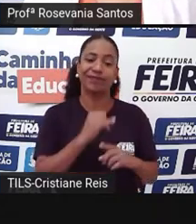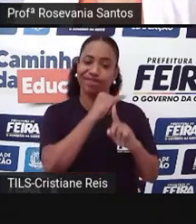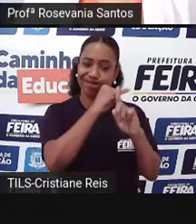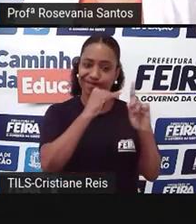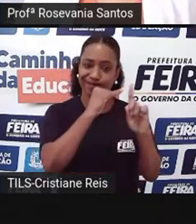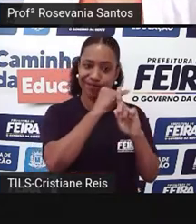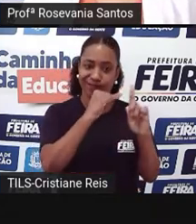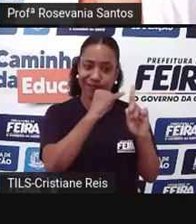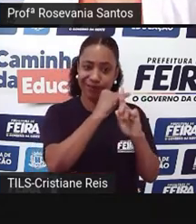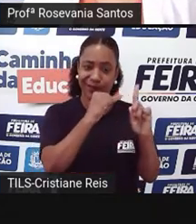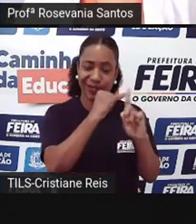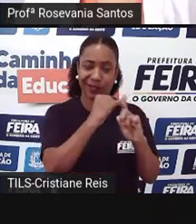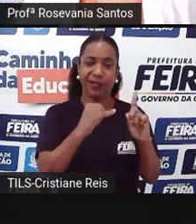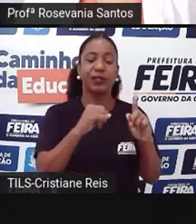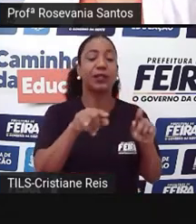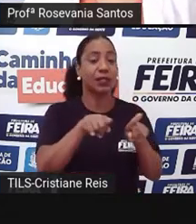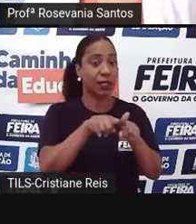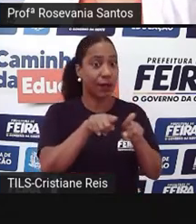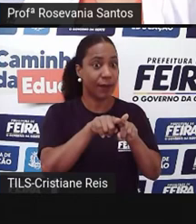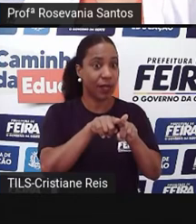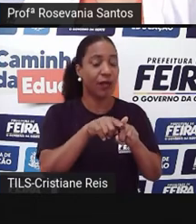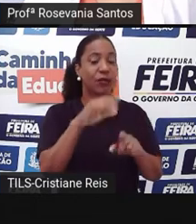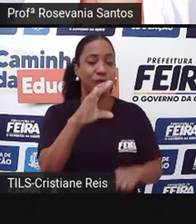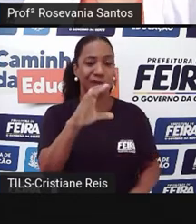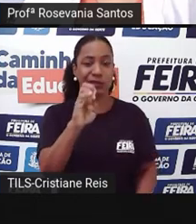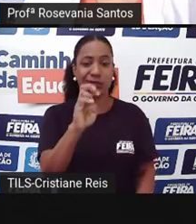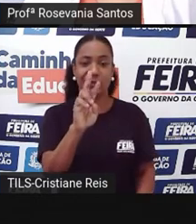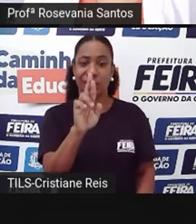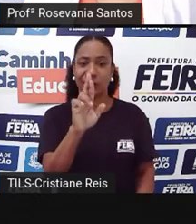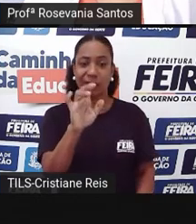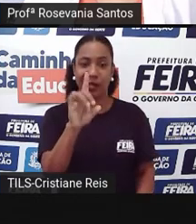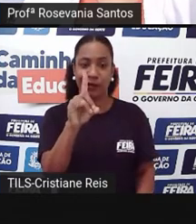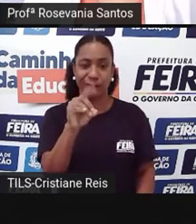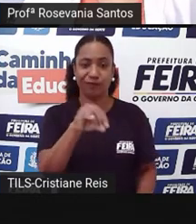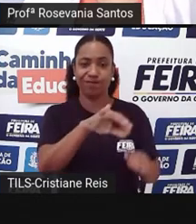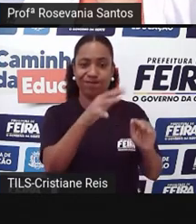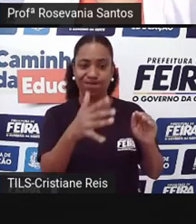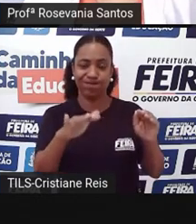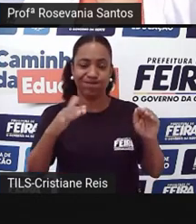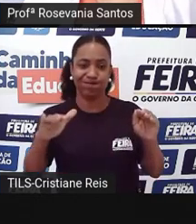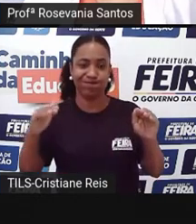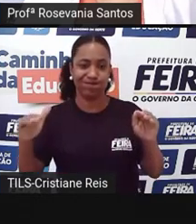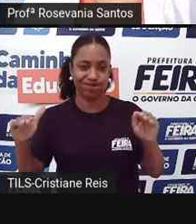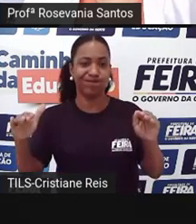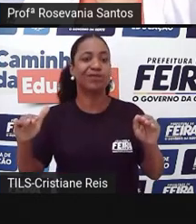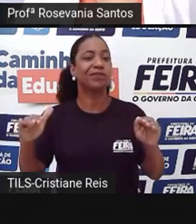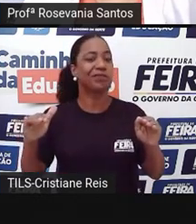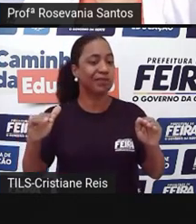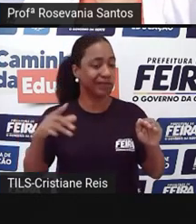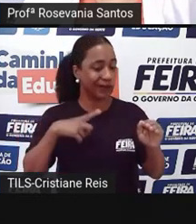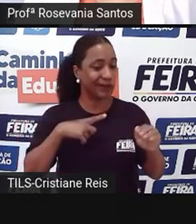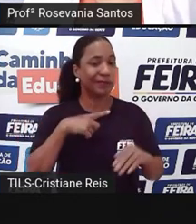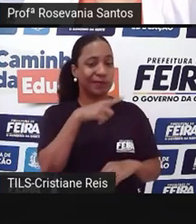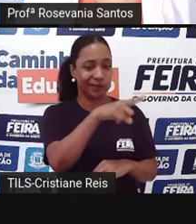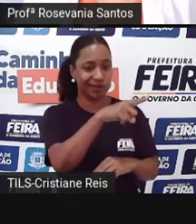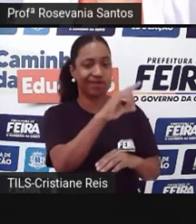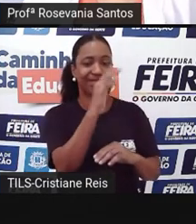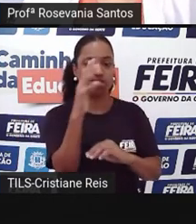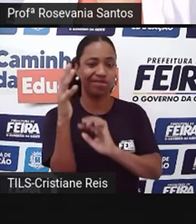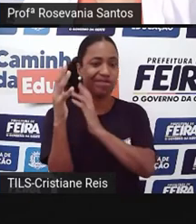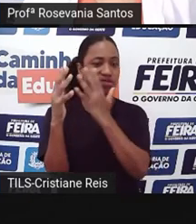metade disso, o Cerrado também indo pelo mesmo caminho, então a gente precisa ter uma política melhor, né, para cuidar disso.